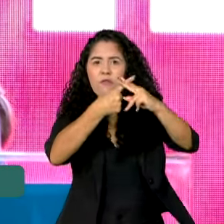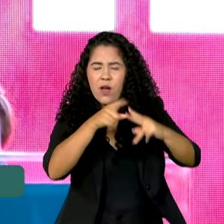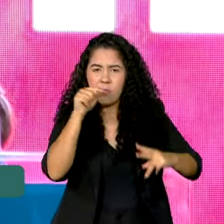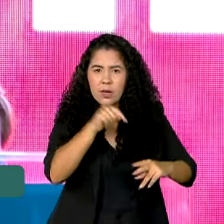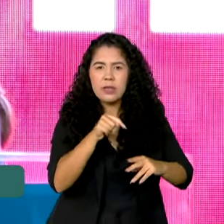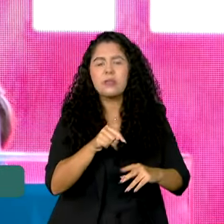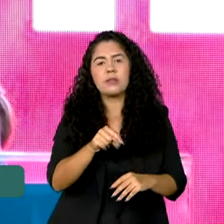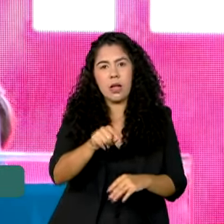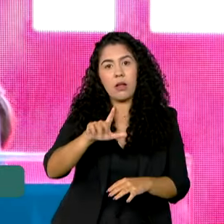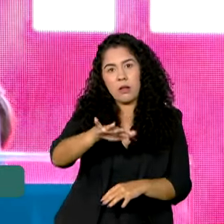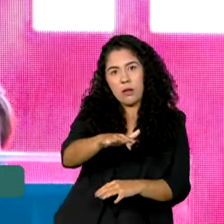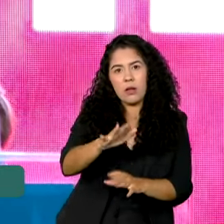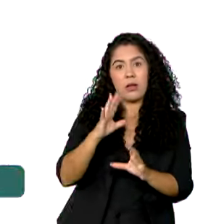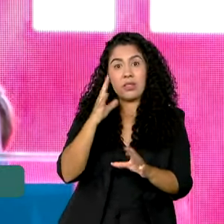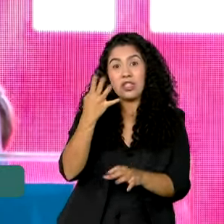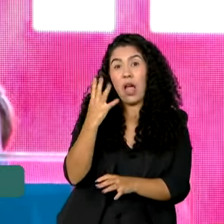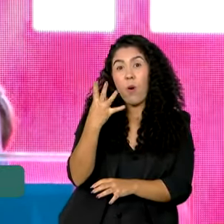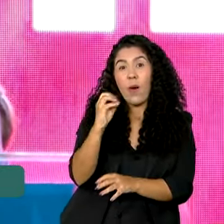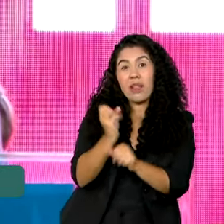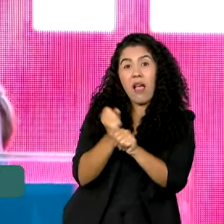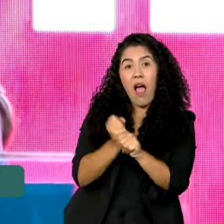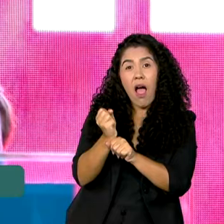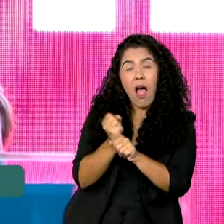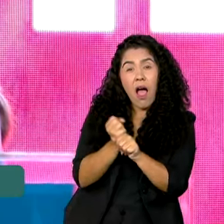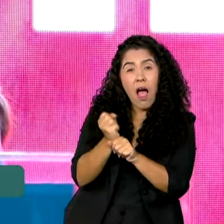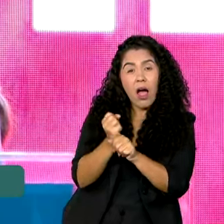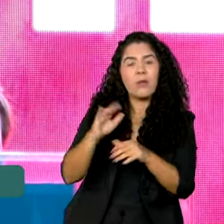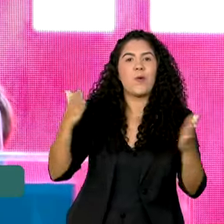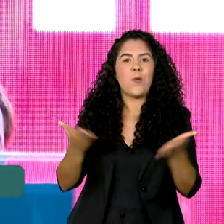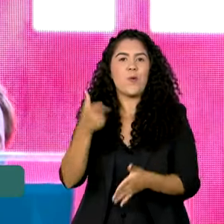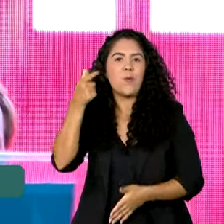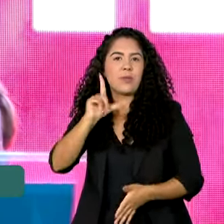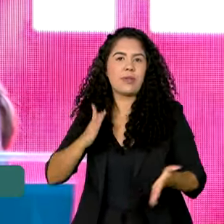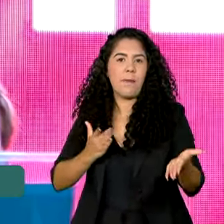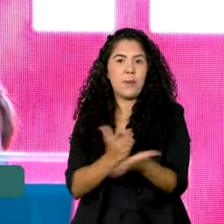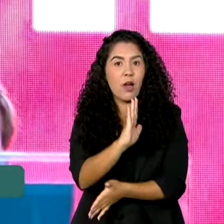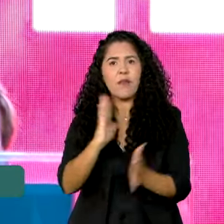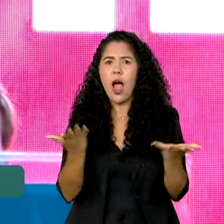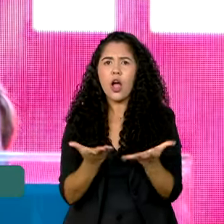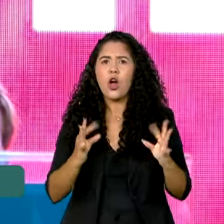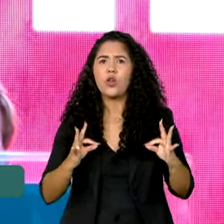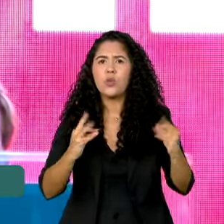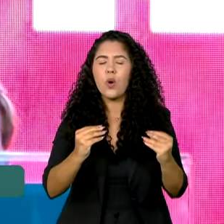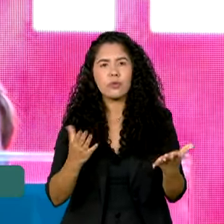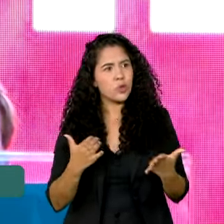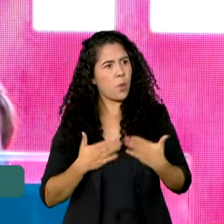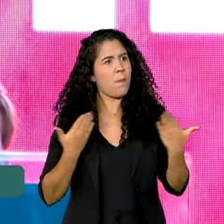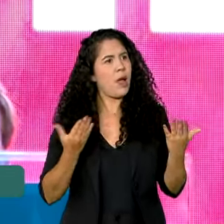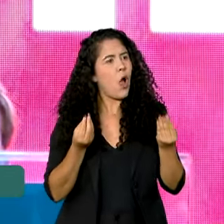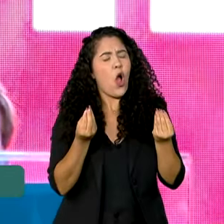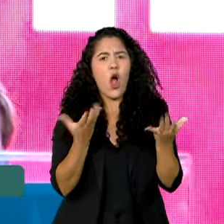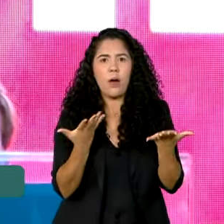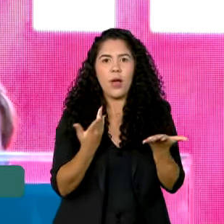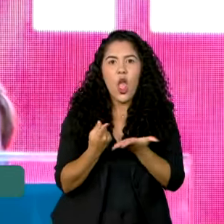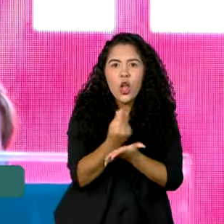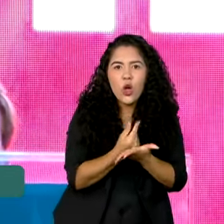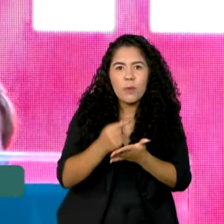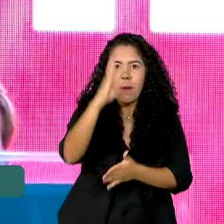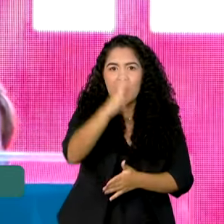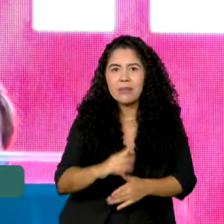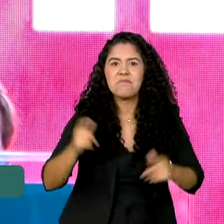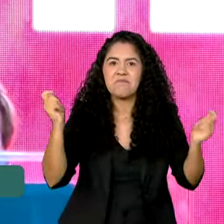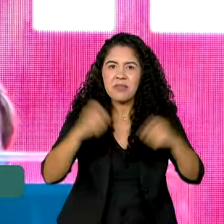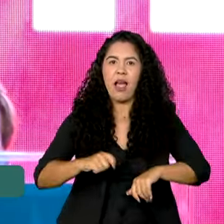no mínimo, há 40 anos no Brasil. E agora, todo mundo está surpreso porque a economia brasileira pode crescer